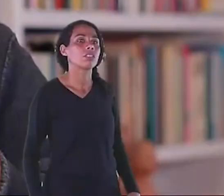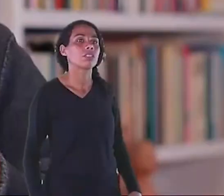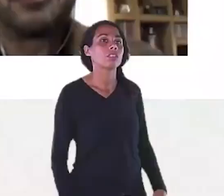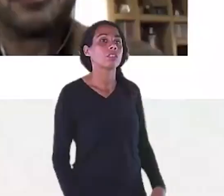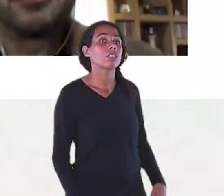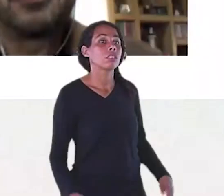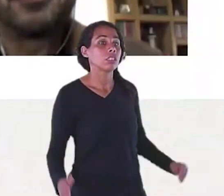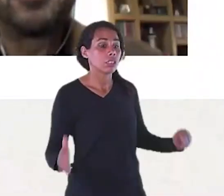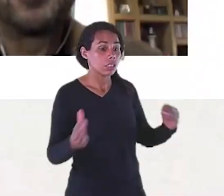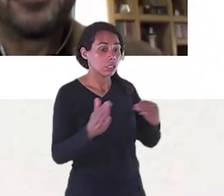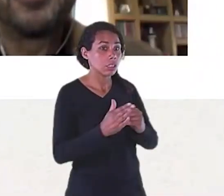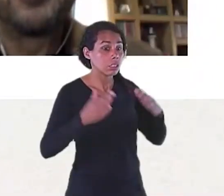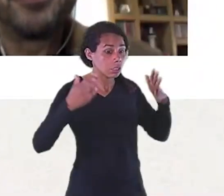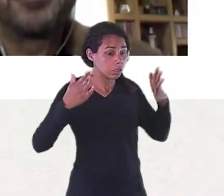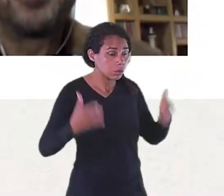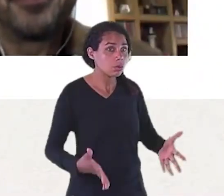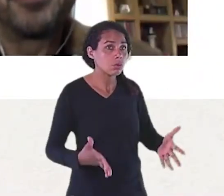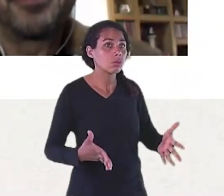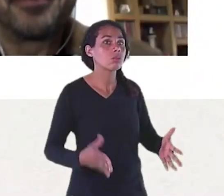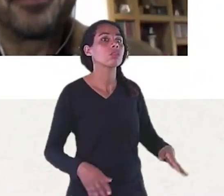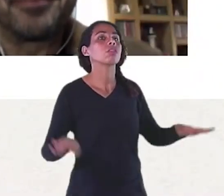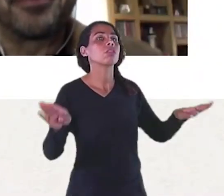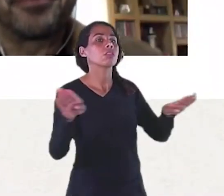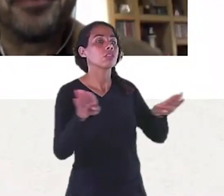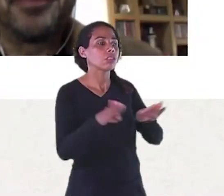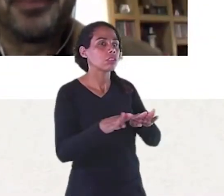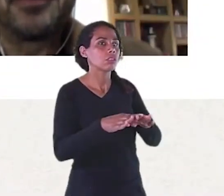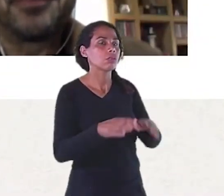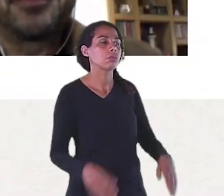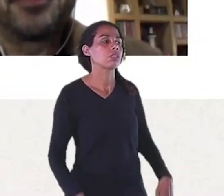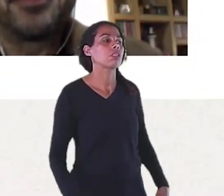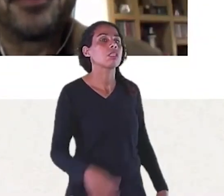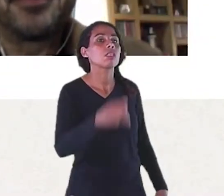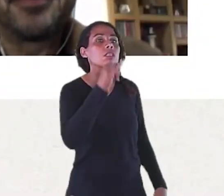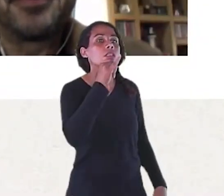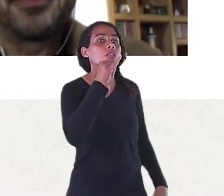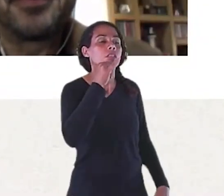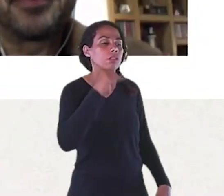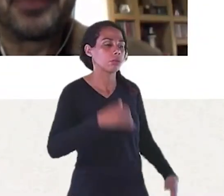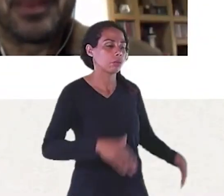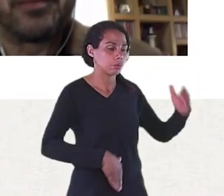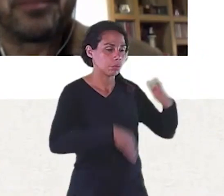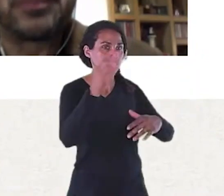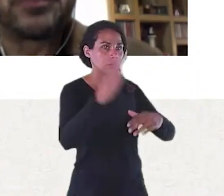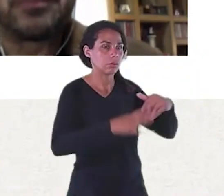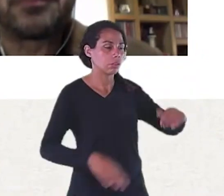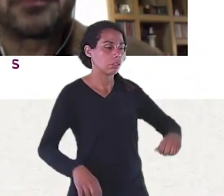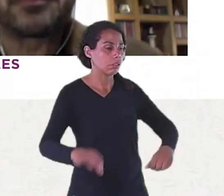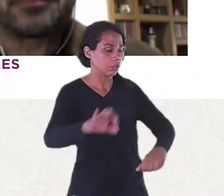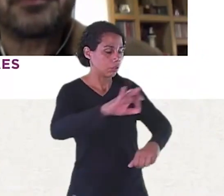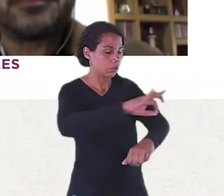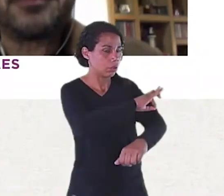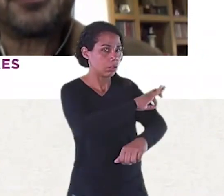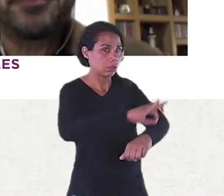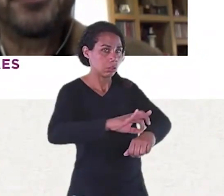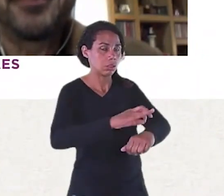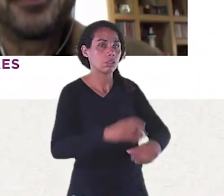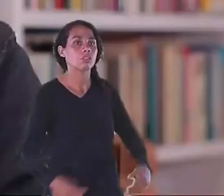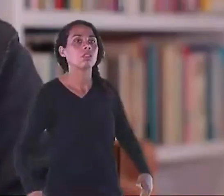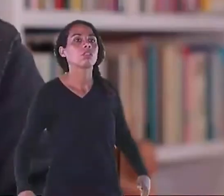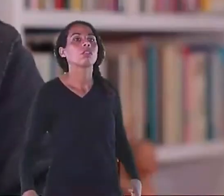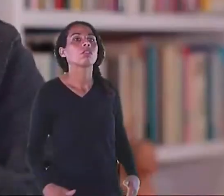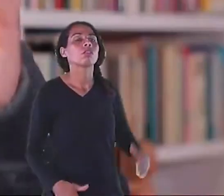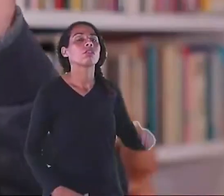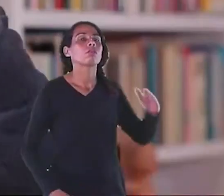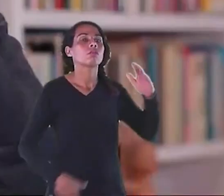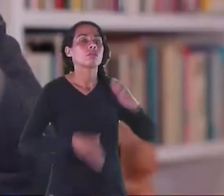Por outras Exemplos Arquiteto Fazer as dúvidas Publicitário Médico com design O